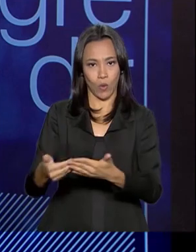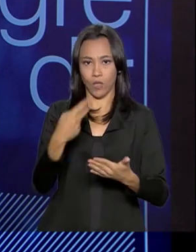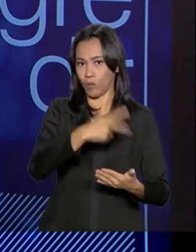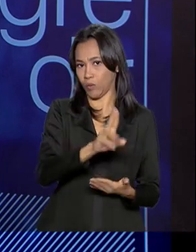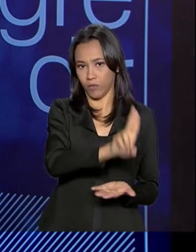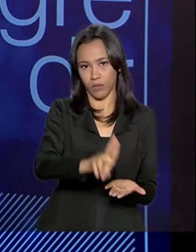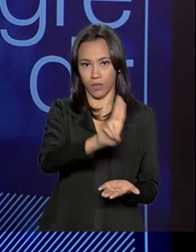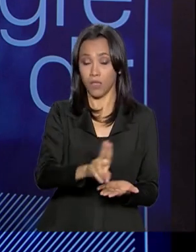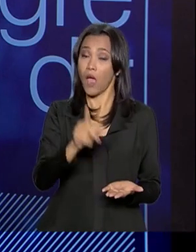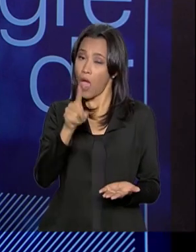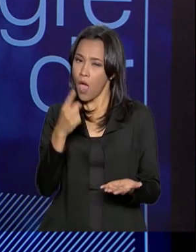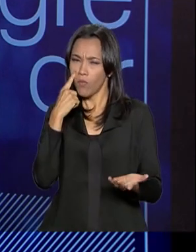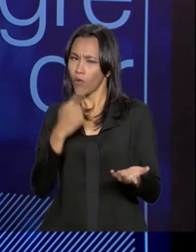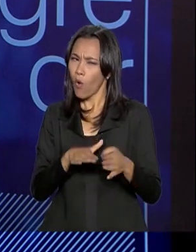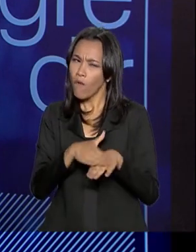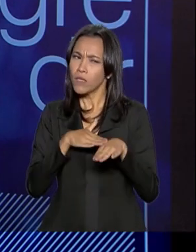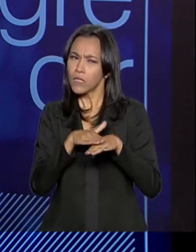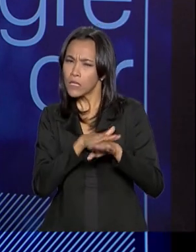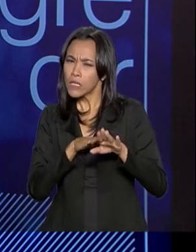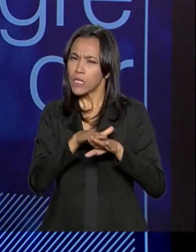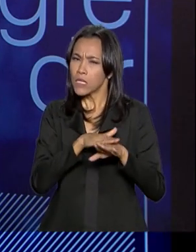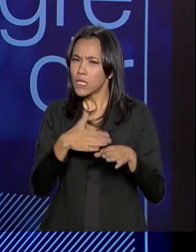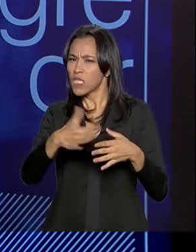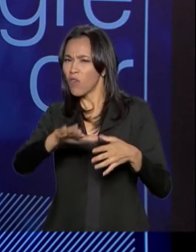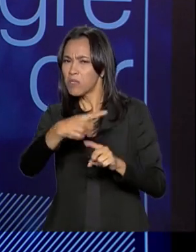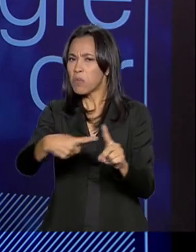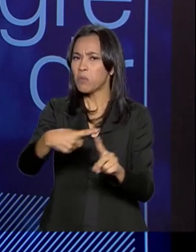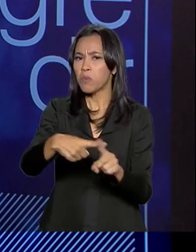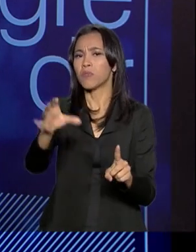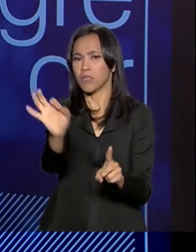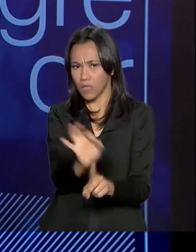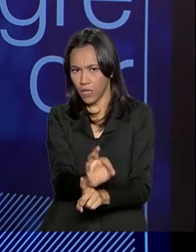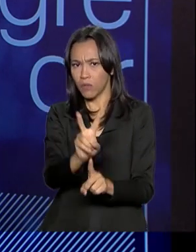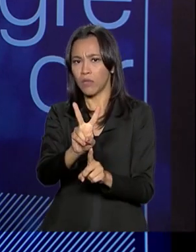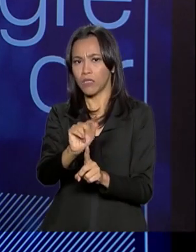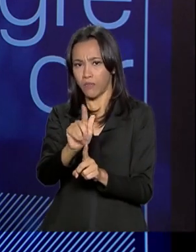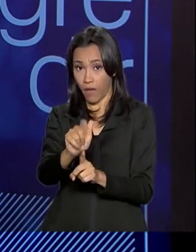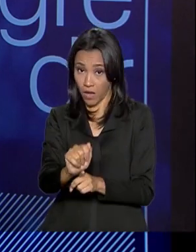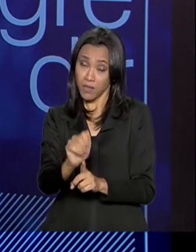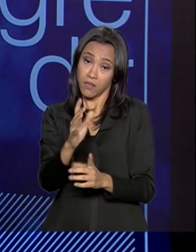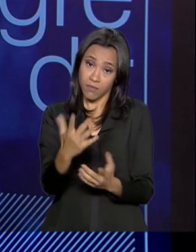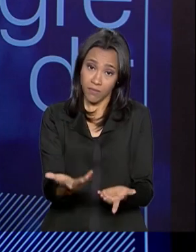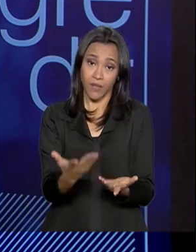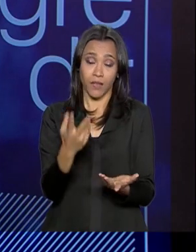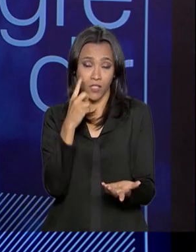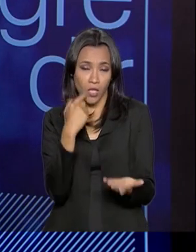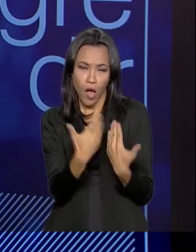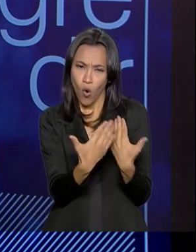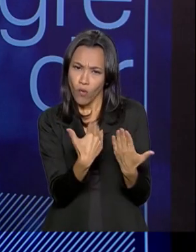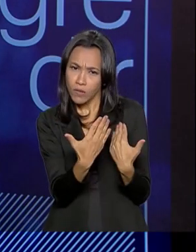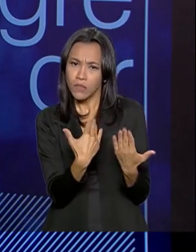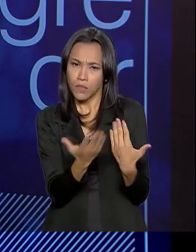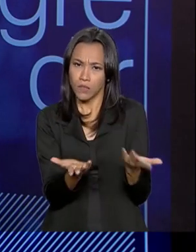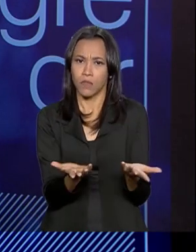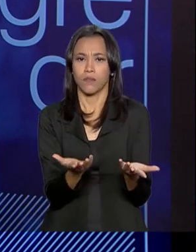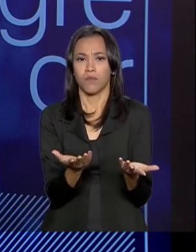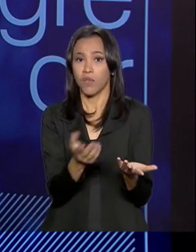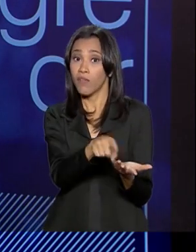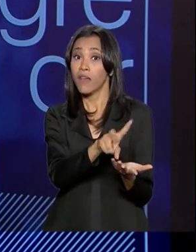a está negociando, talvez 0,5% das vagas, uma coisa assim. Mas se for 0,5% das vagas, vão ser mais de 10 mil